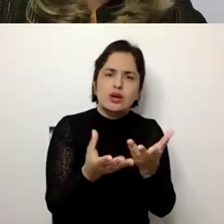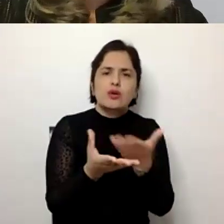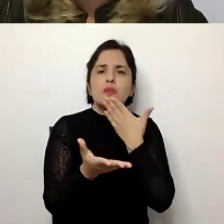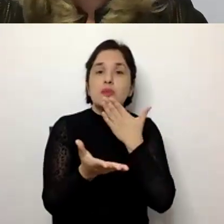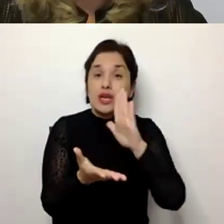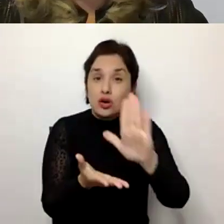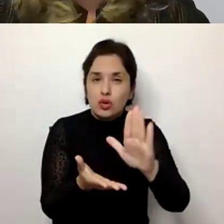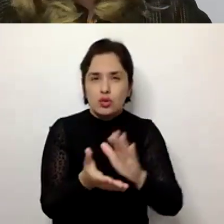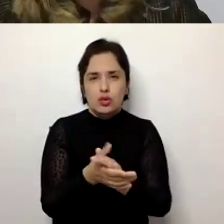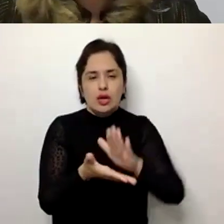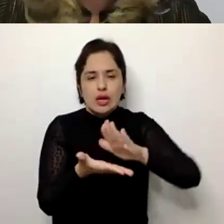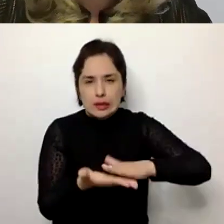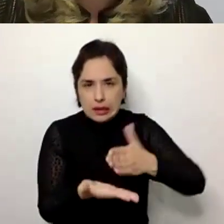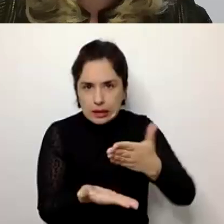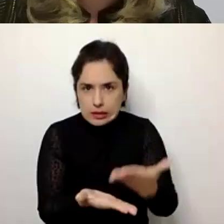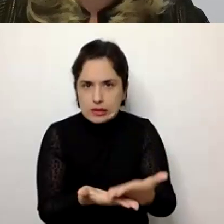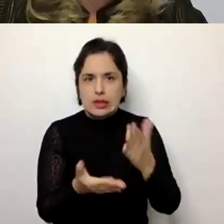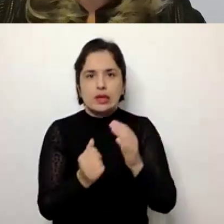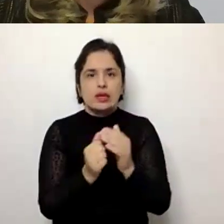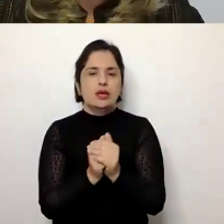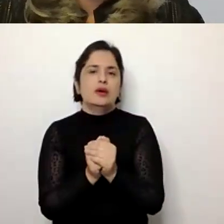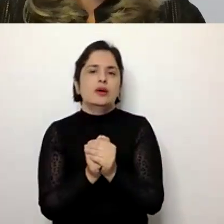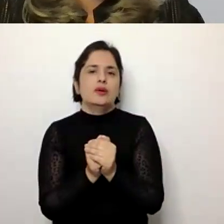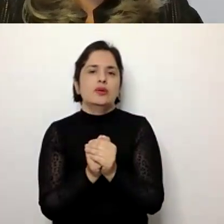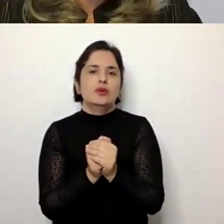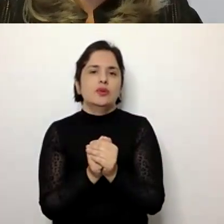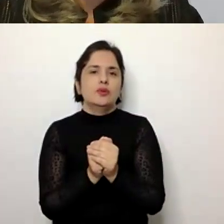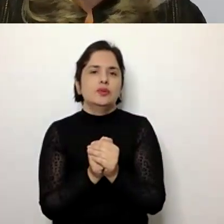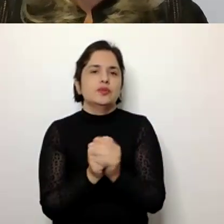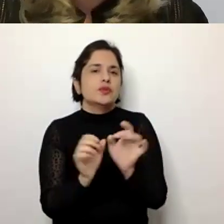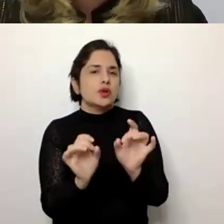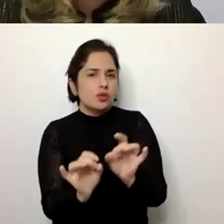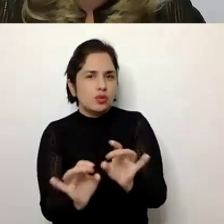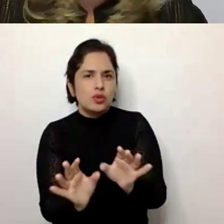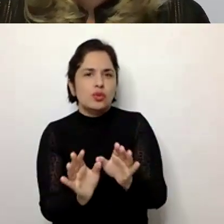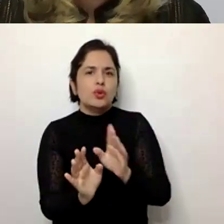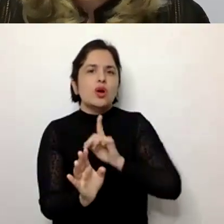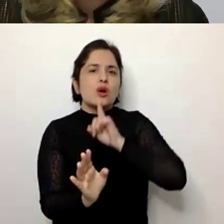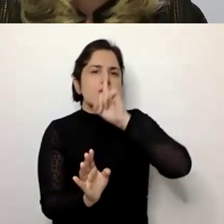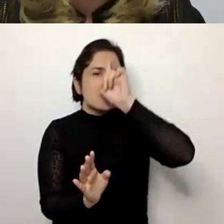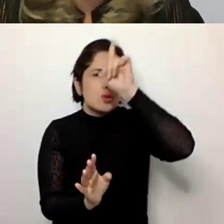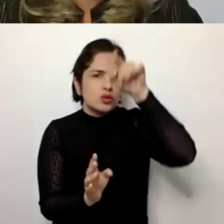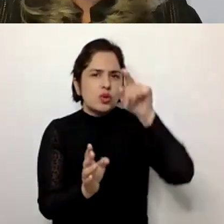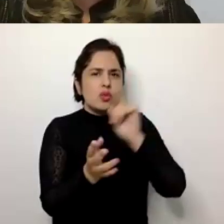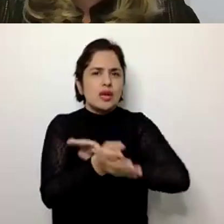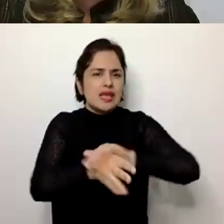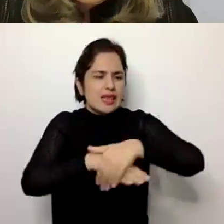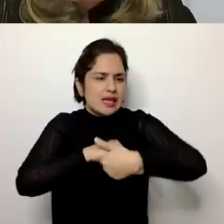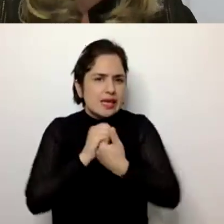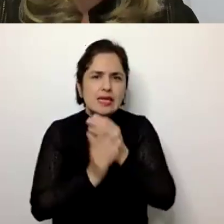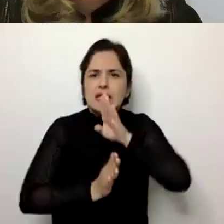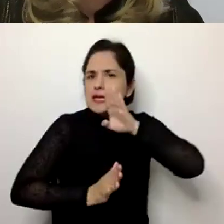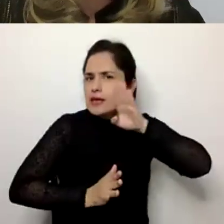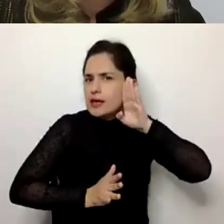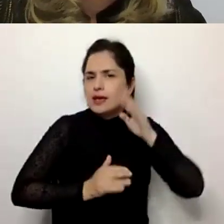saúde, com vacinas, nós veremos, os próprios hábitos de higiene, né, que foram